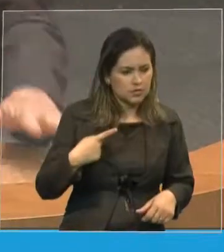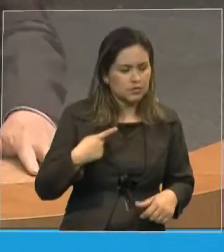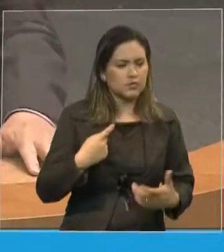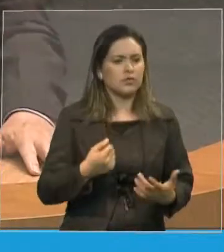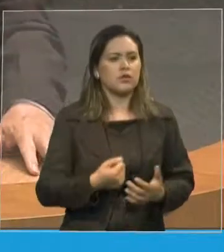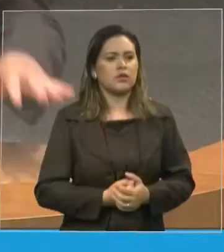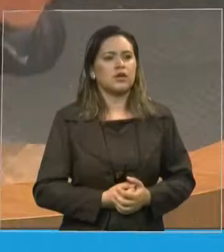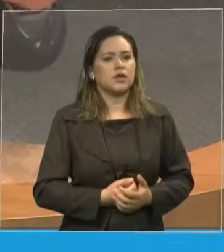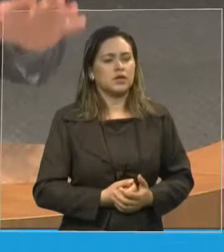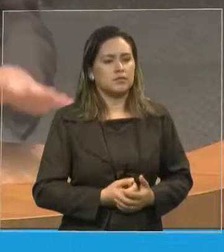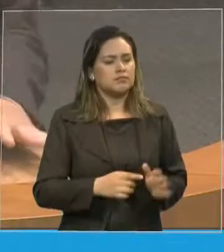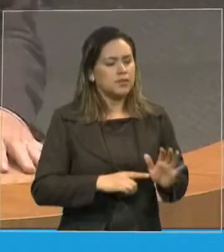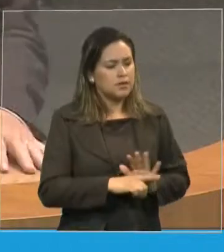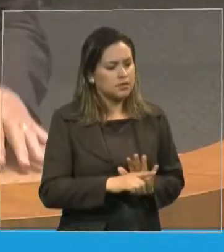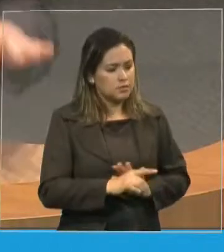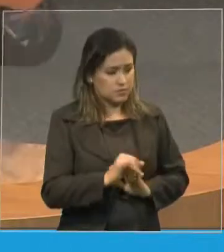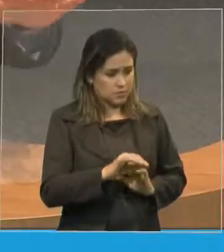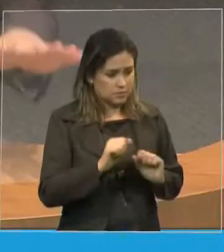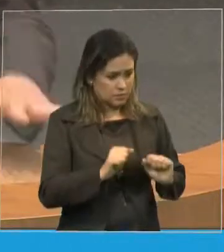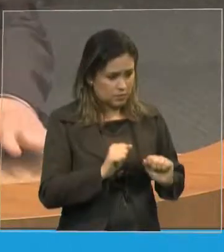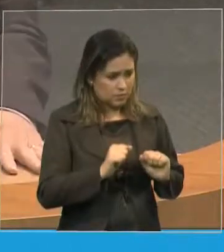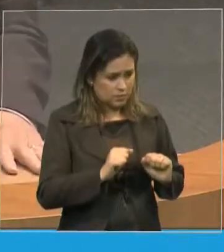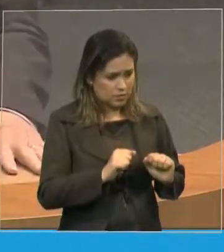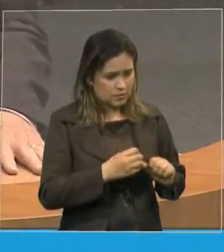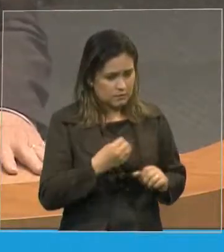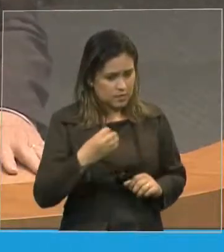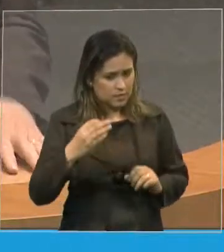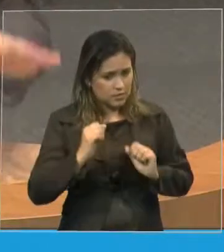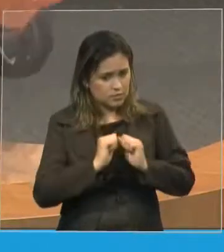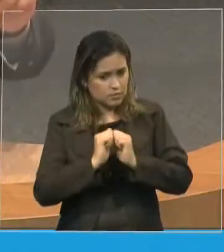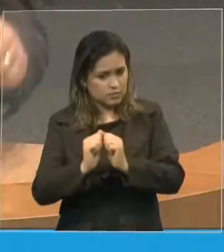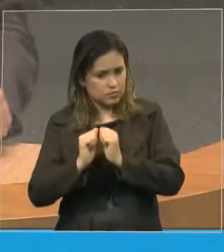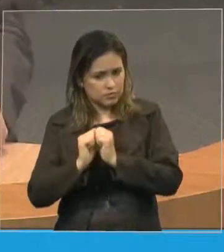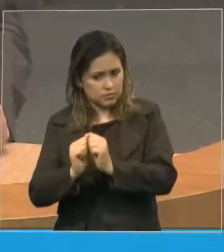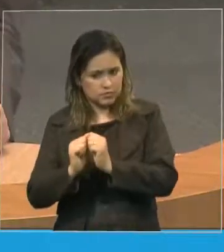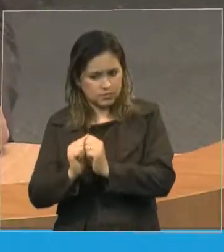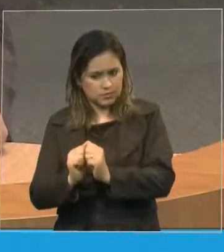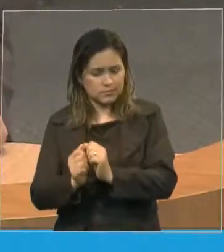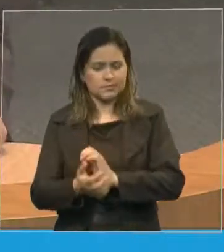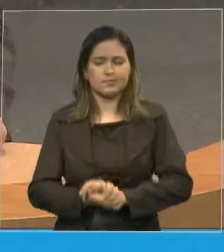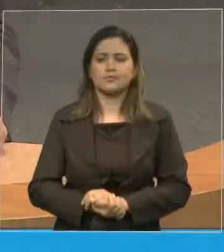condição hotel reservado passagem paga e ele disse